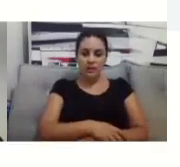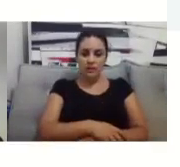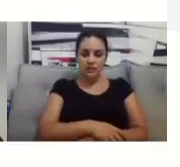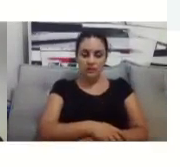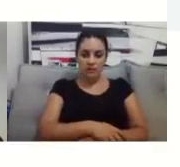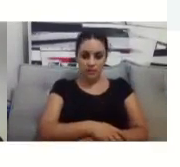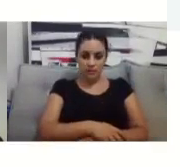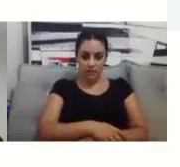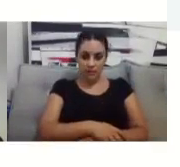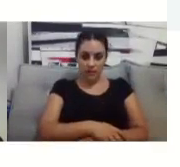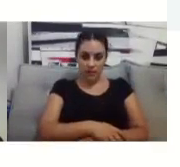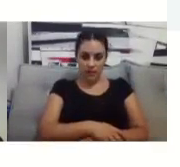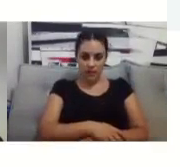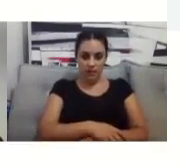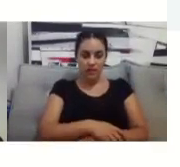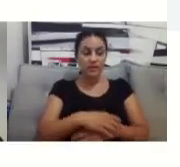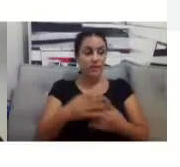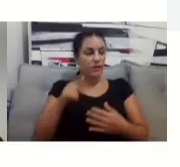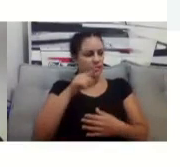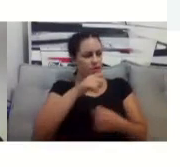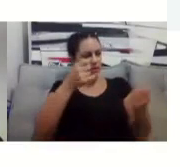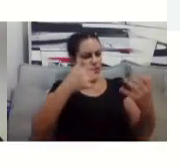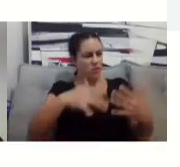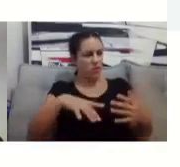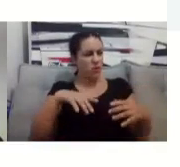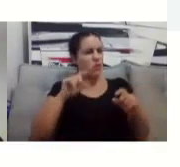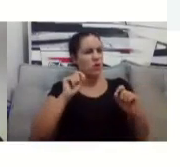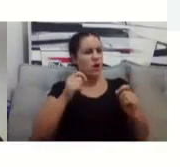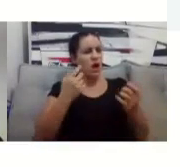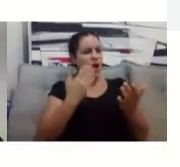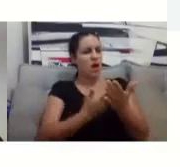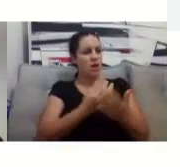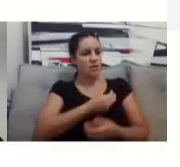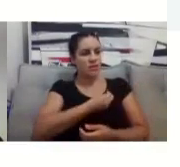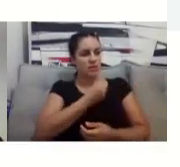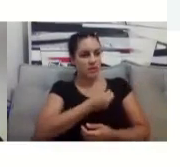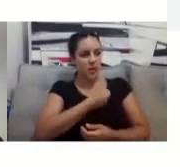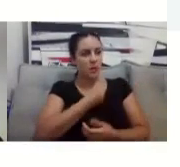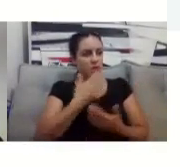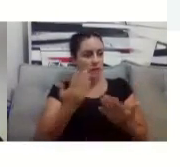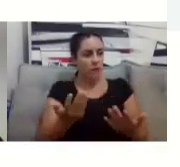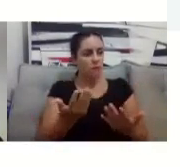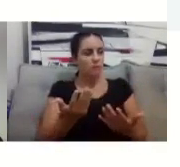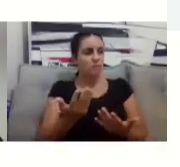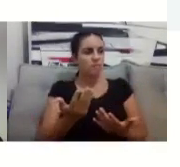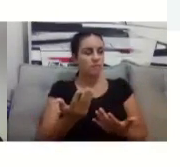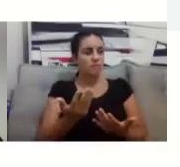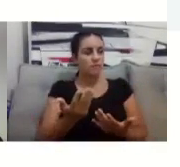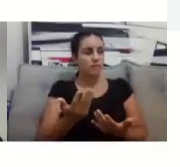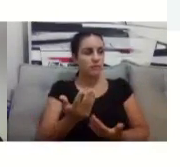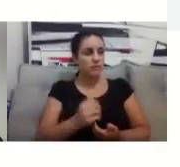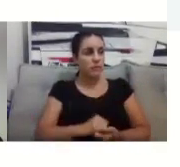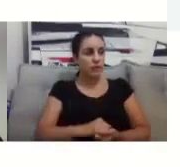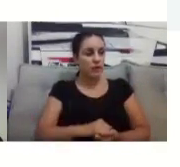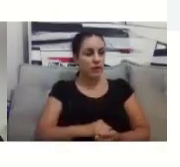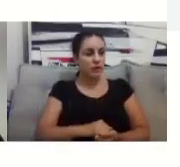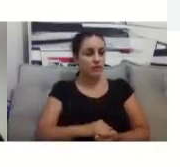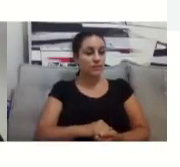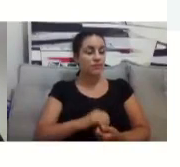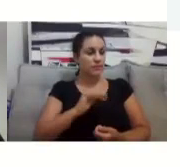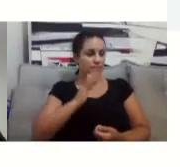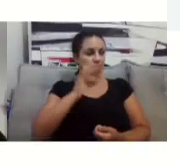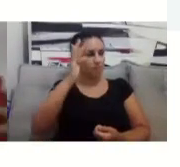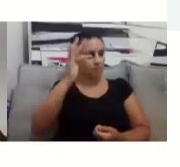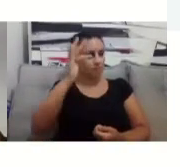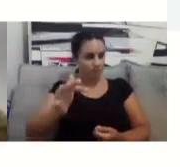sobre a questão das aulas presenciais. As aulas presenciais só vão assim, claro, retornando tudo após essa pandemia